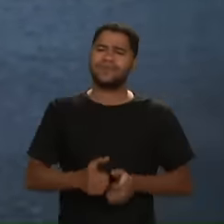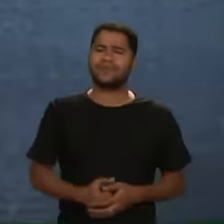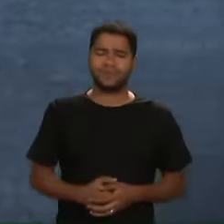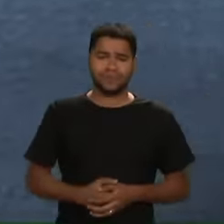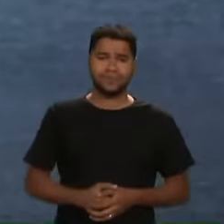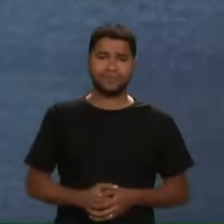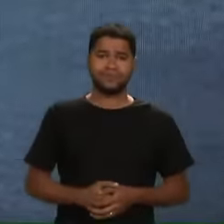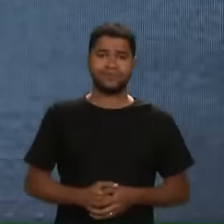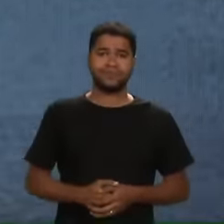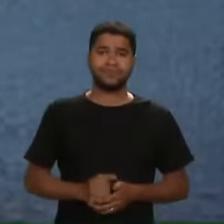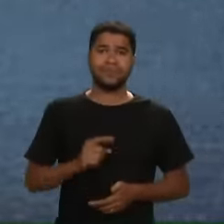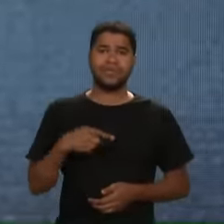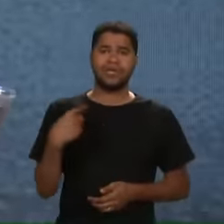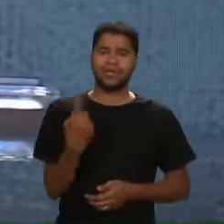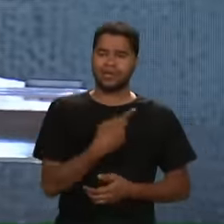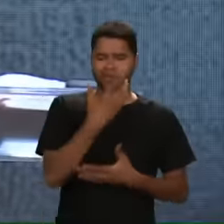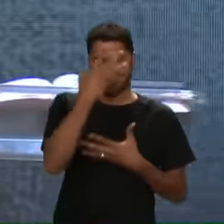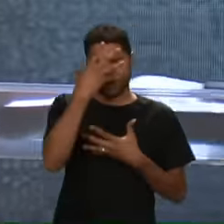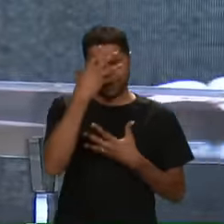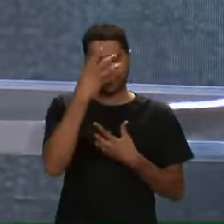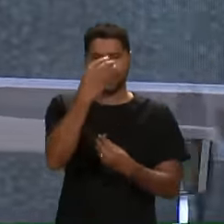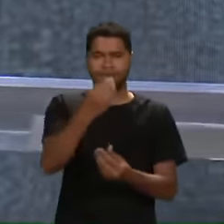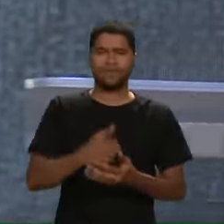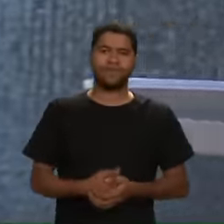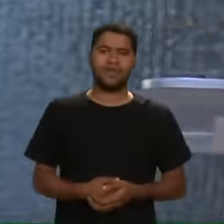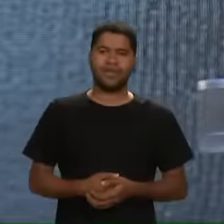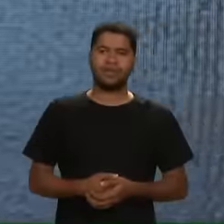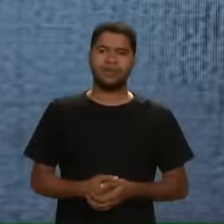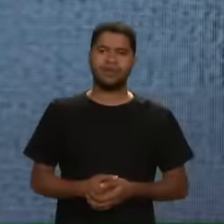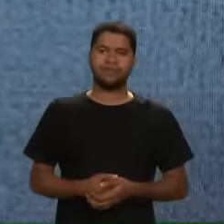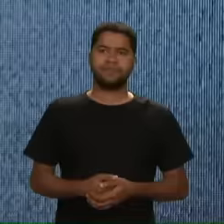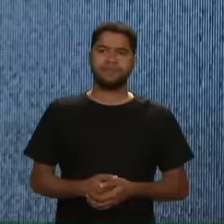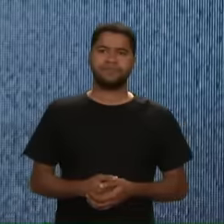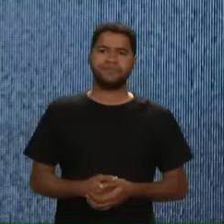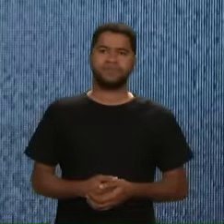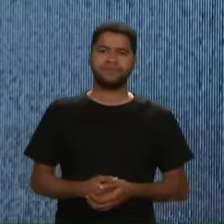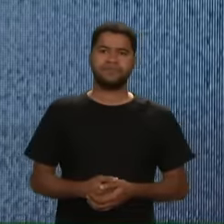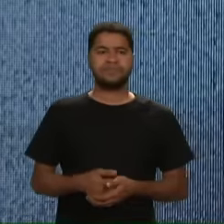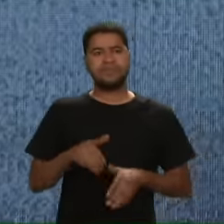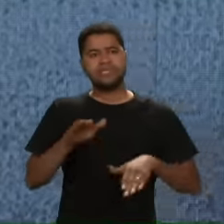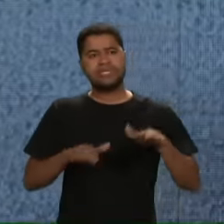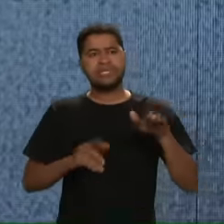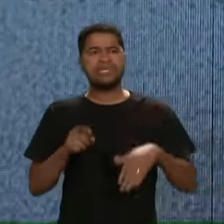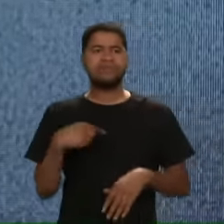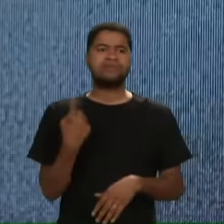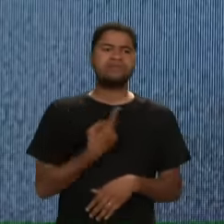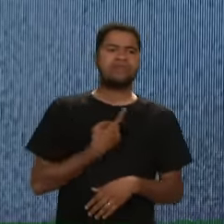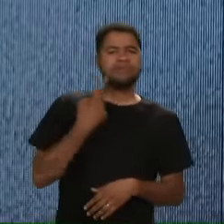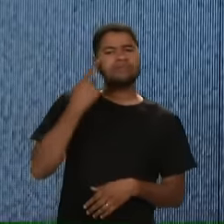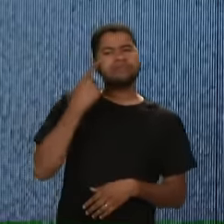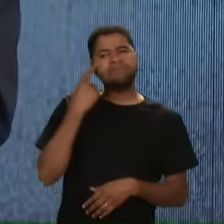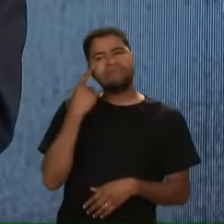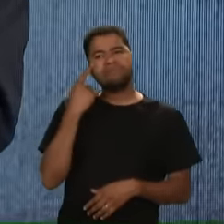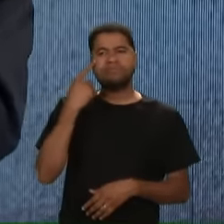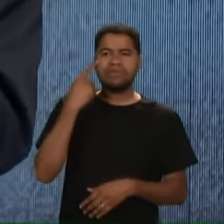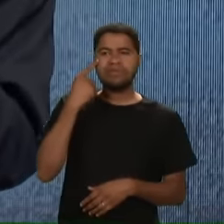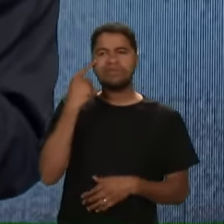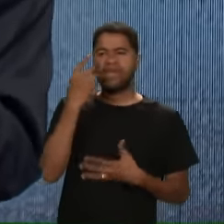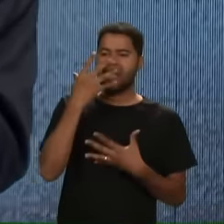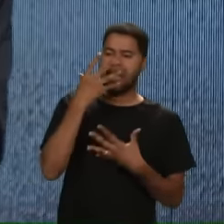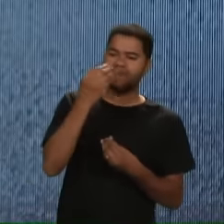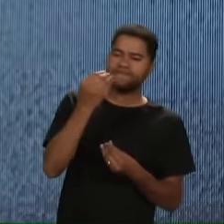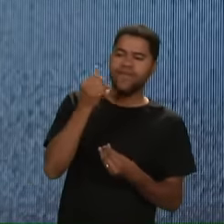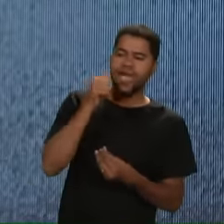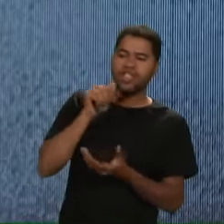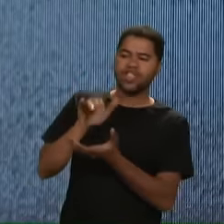A nossa fé Não é para ser Muitas vezes Nós achamos A gente quer viver Na fé da